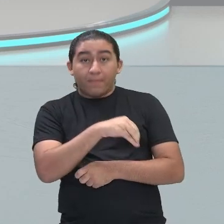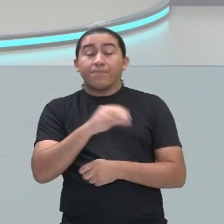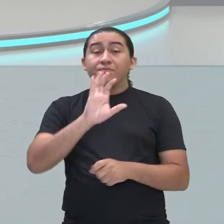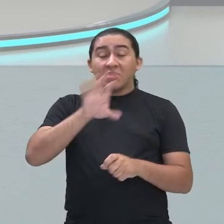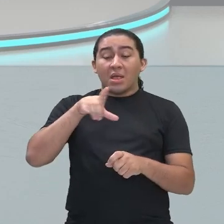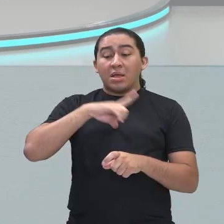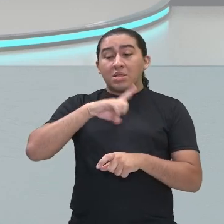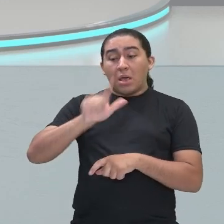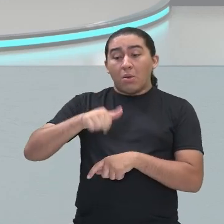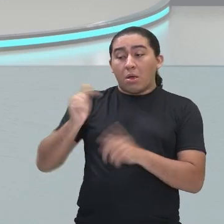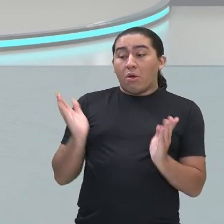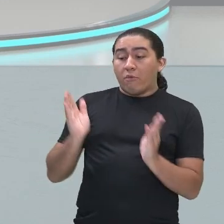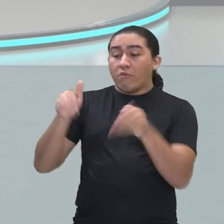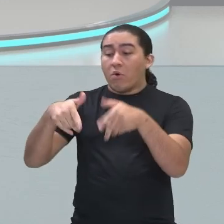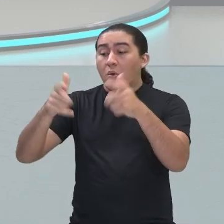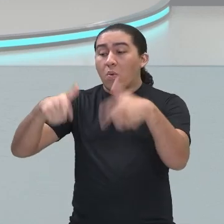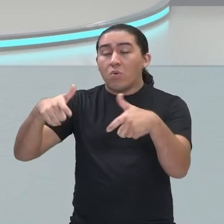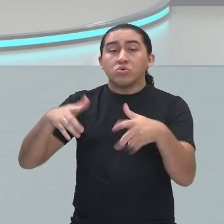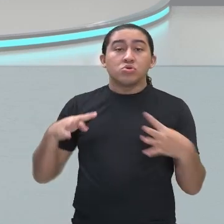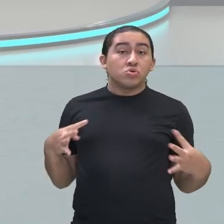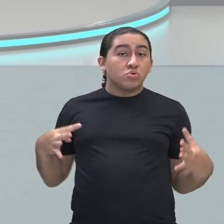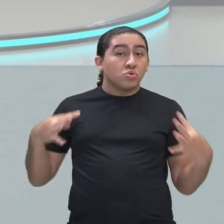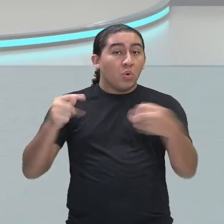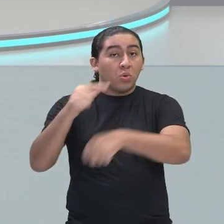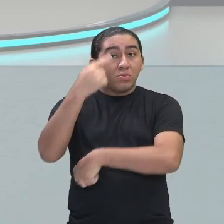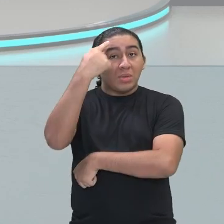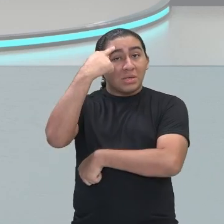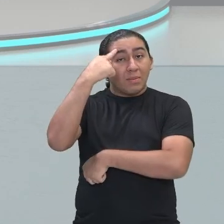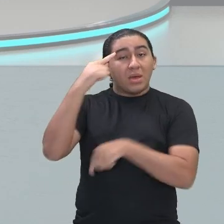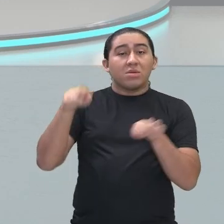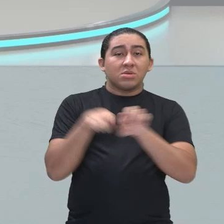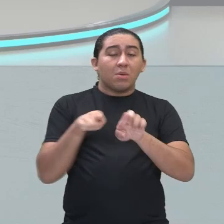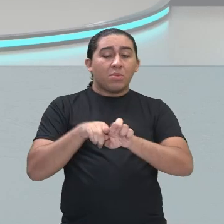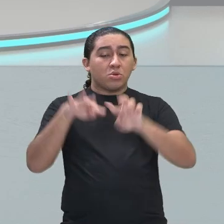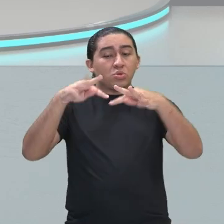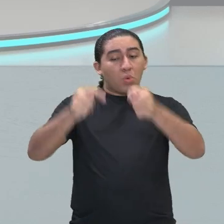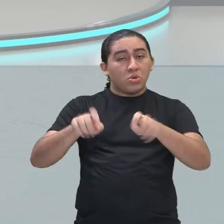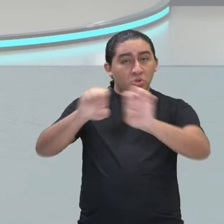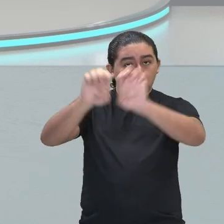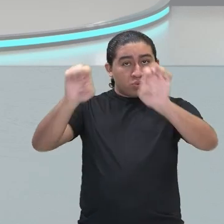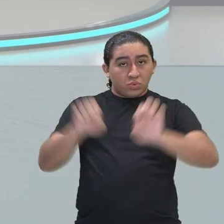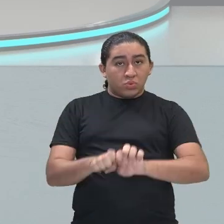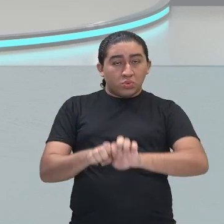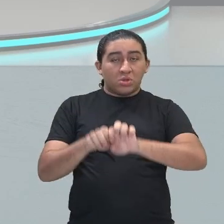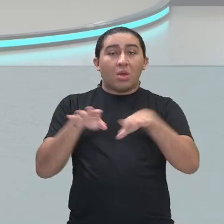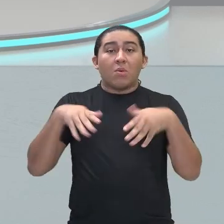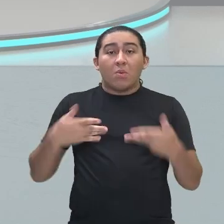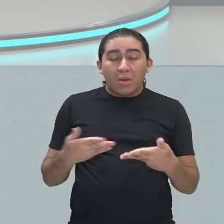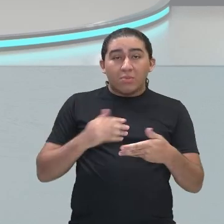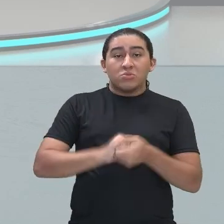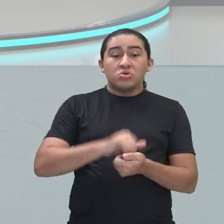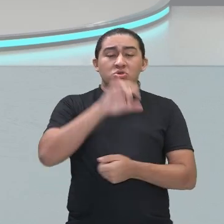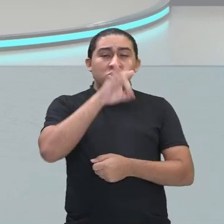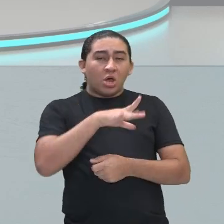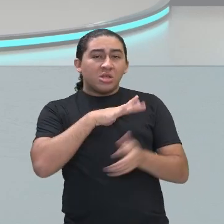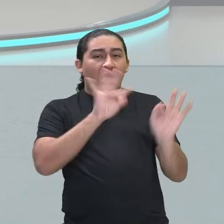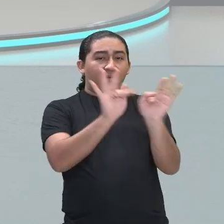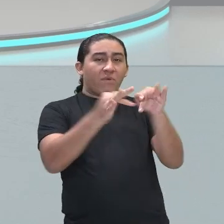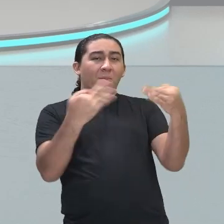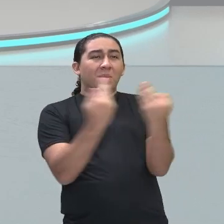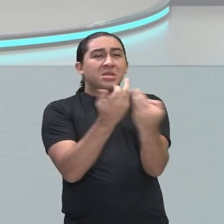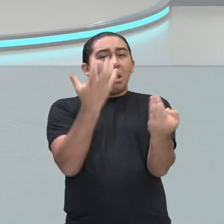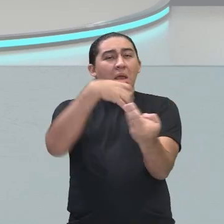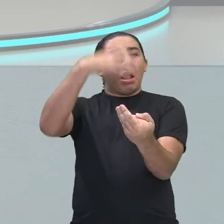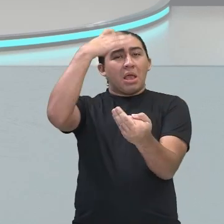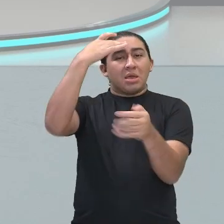se concentra todo o pensamento, a ordem, a autoridade apenas na família real e